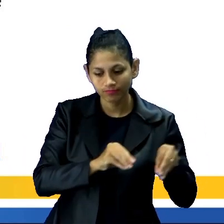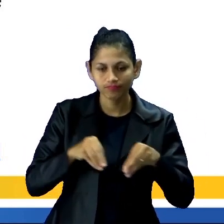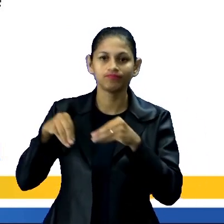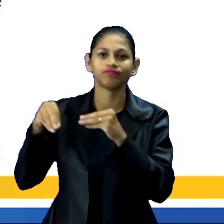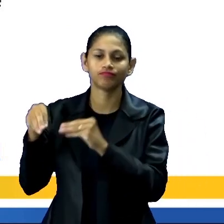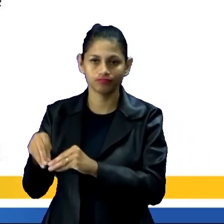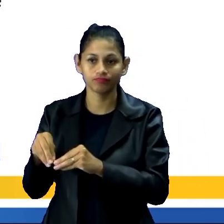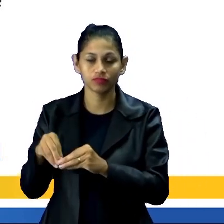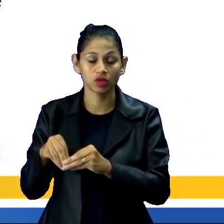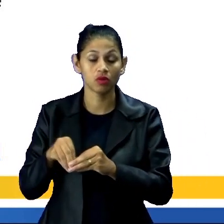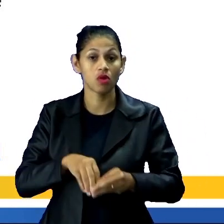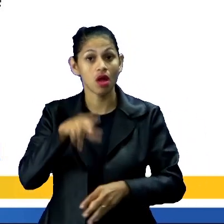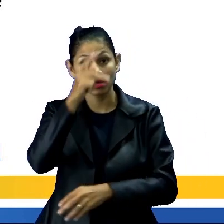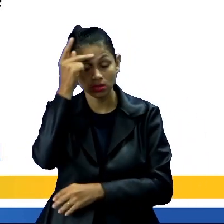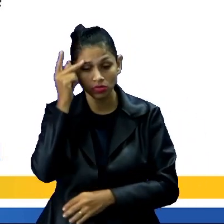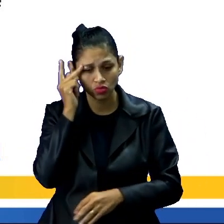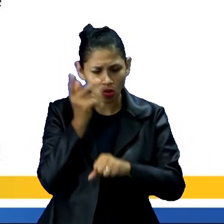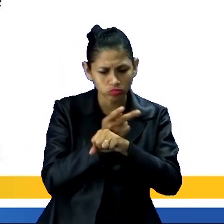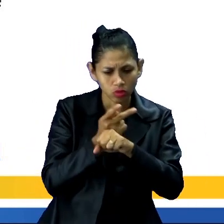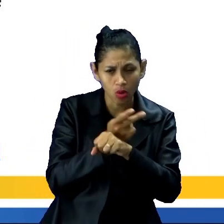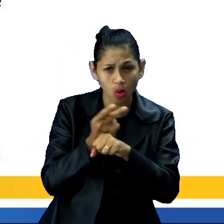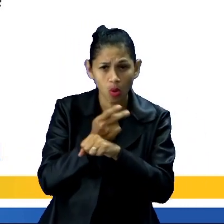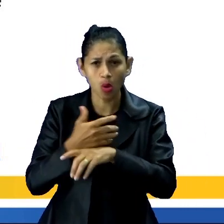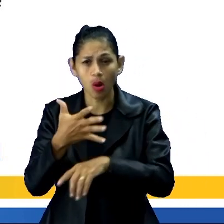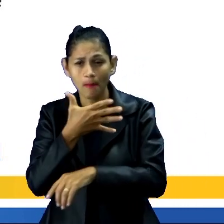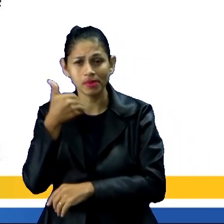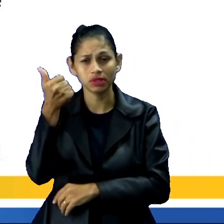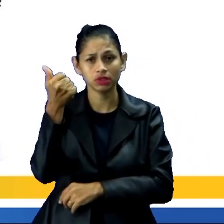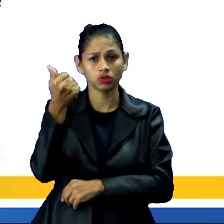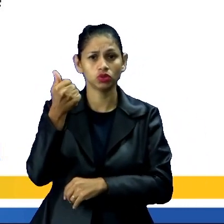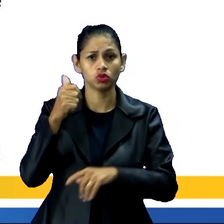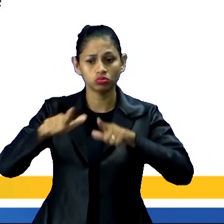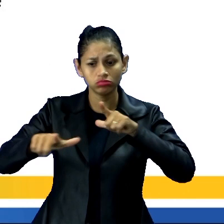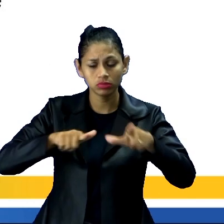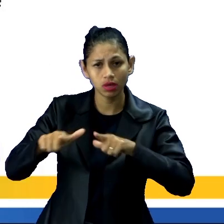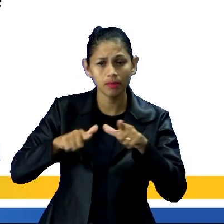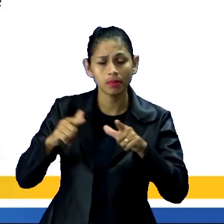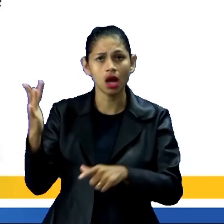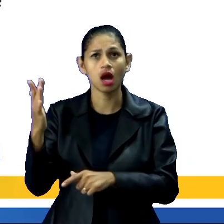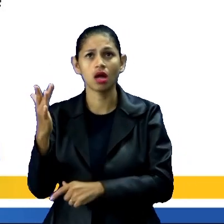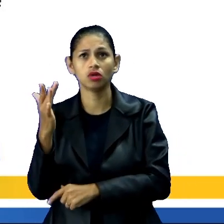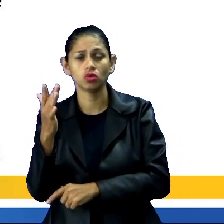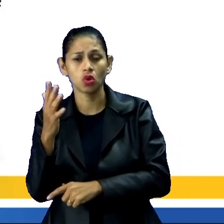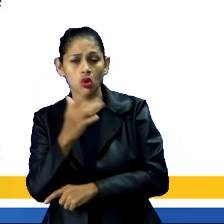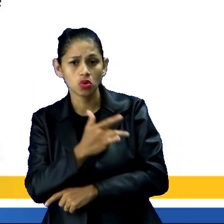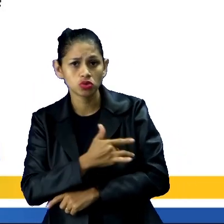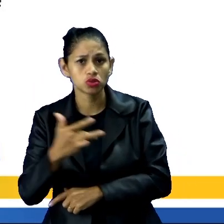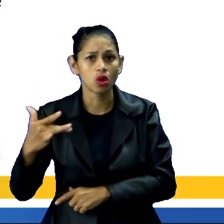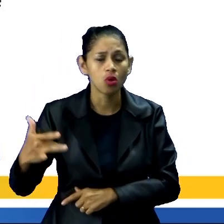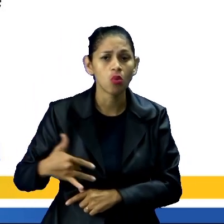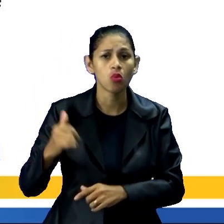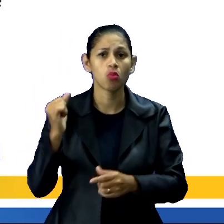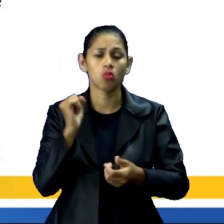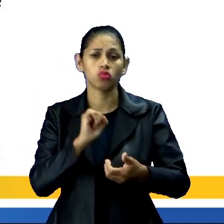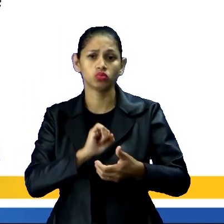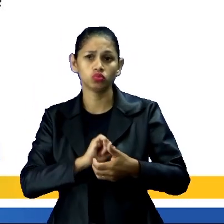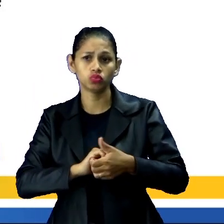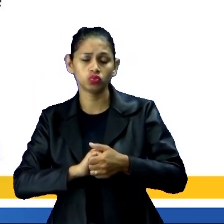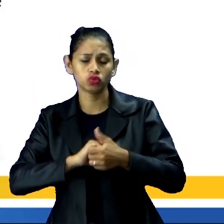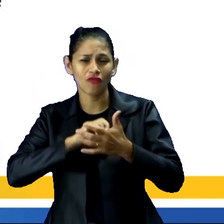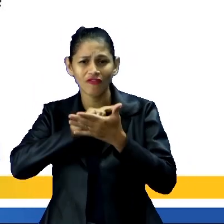apresentam melhores empregos e acesso a moradias dignas, serviços de saúde, educação e etc.